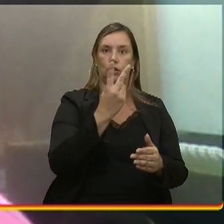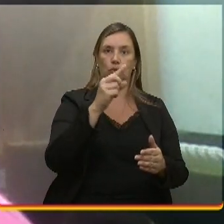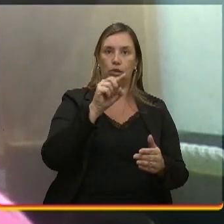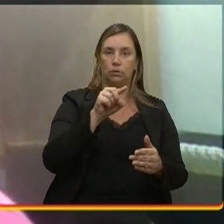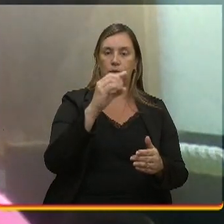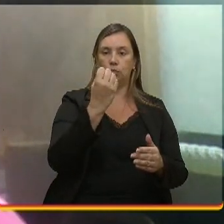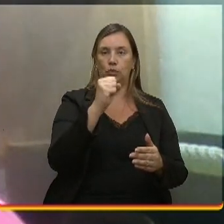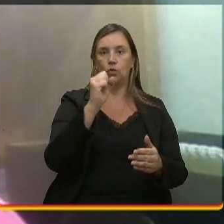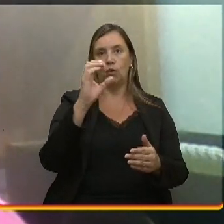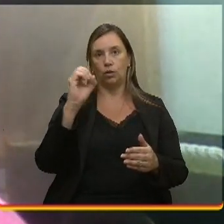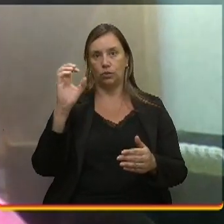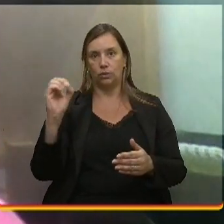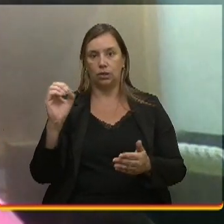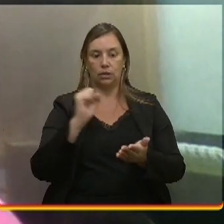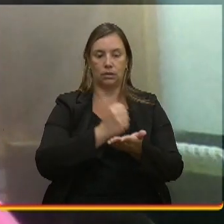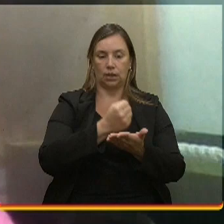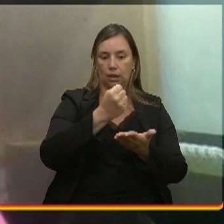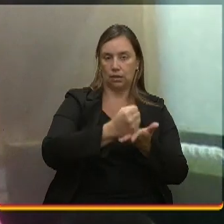carteira livre